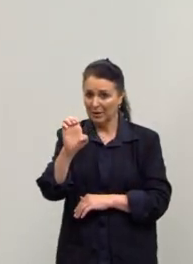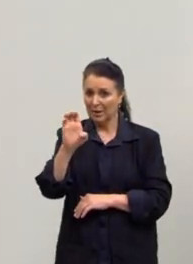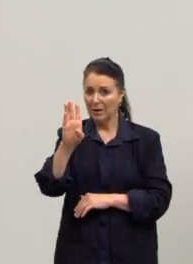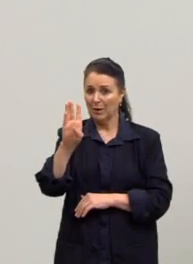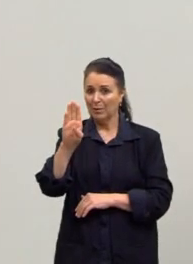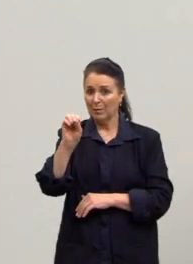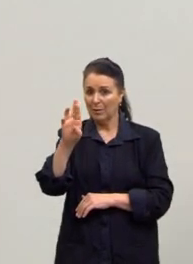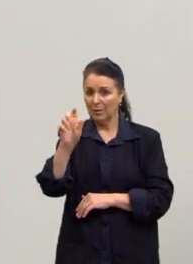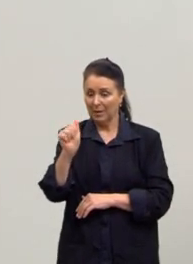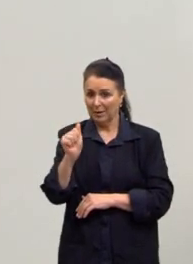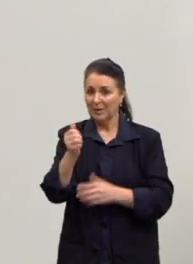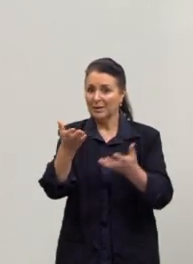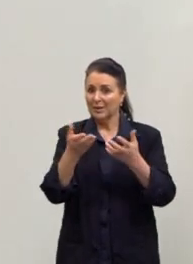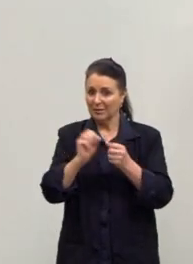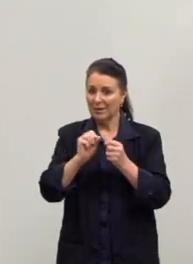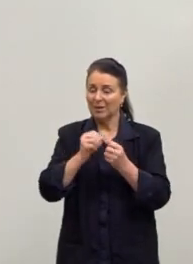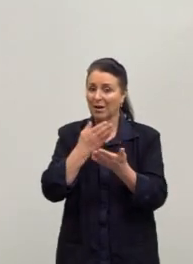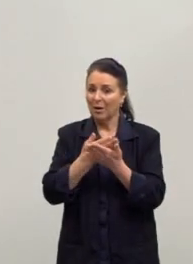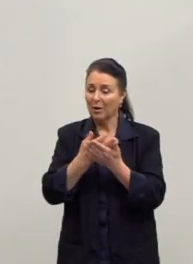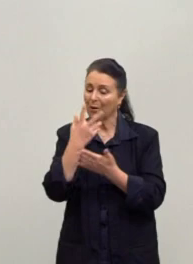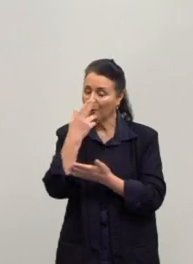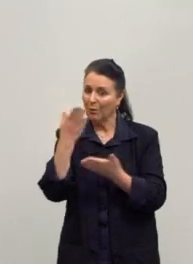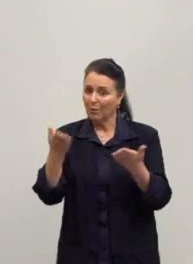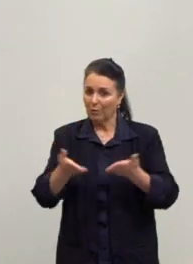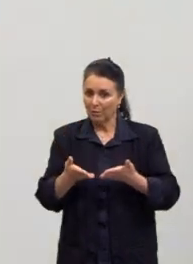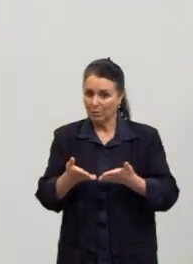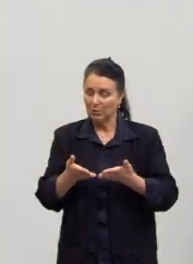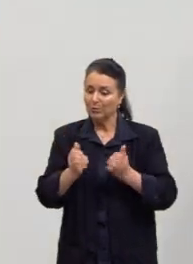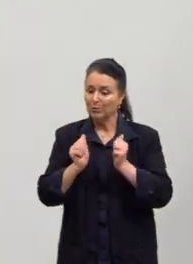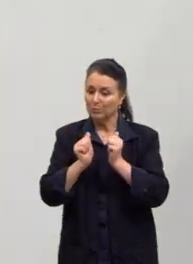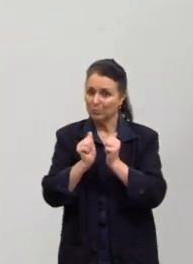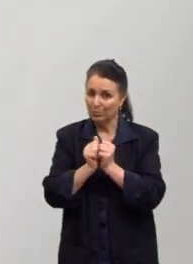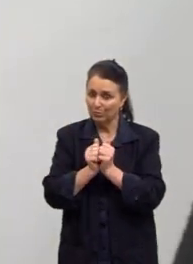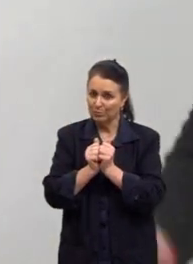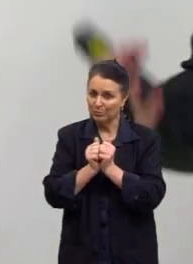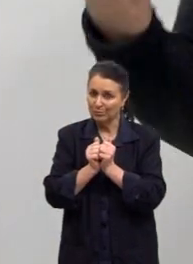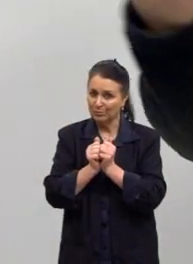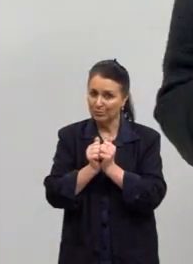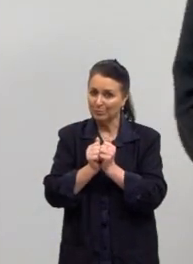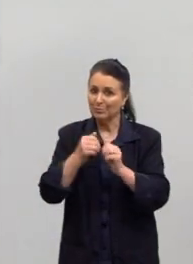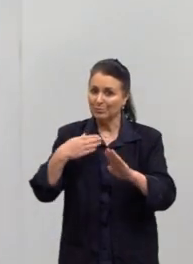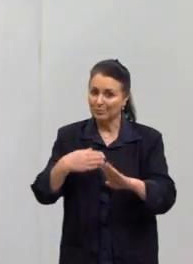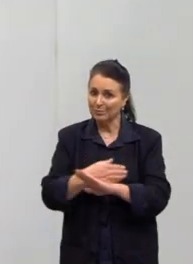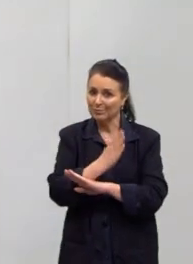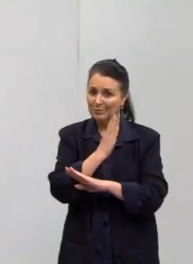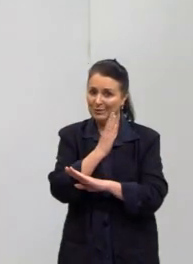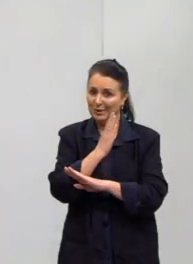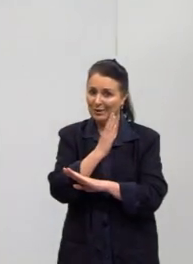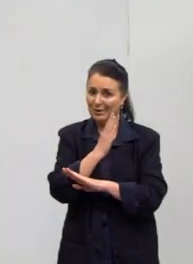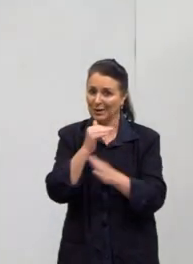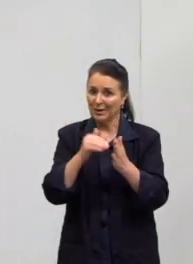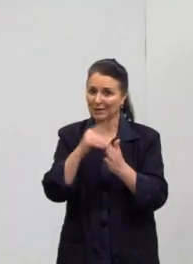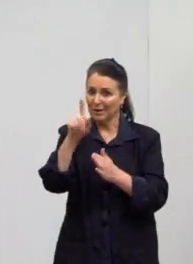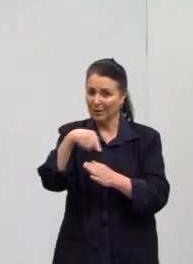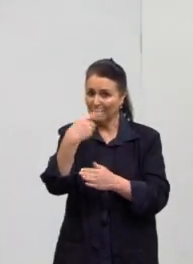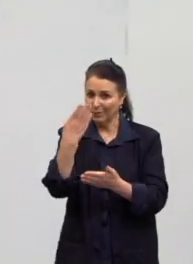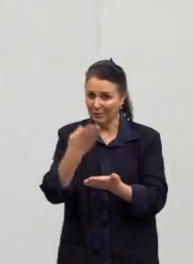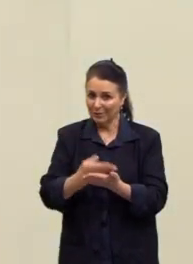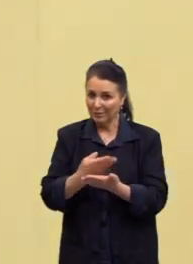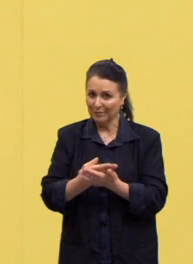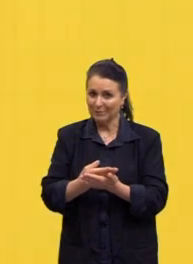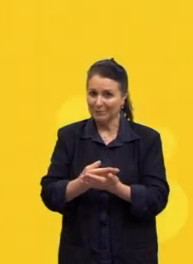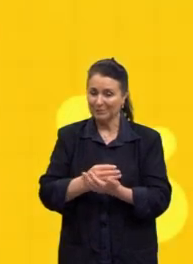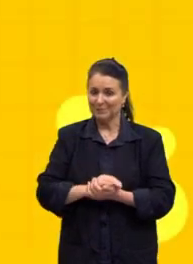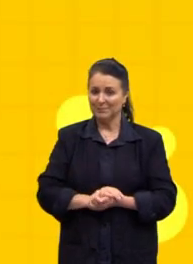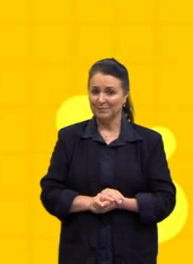Por mim, fazia todas as aulas assim. Então, nos acompanhem, fiquem conosco e partiu passar. Até a próxima aula, gente. Tchau,